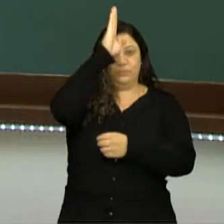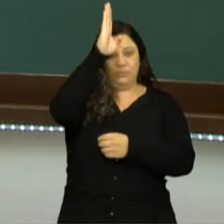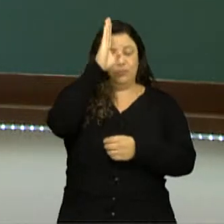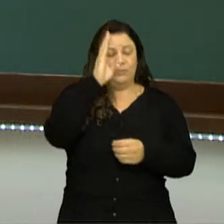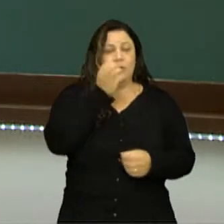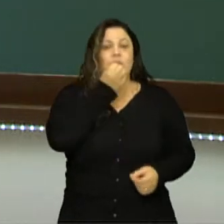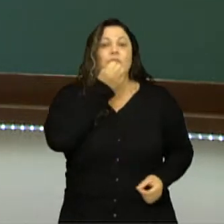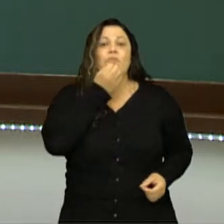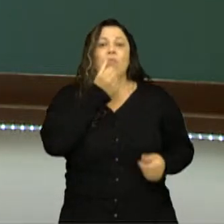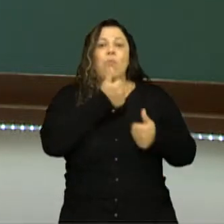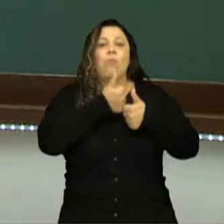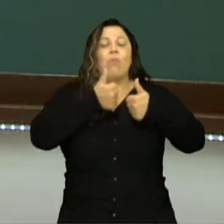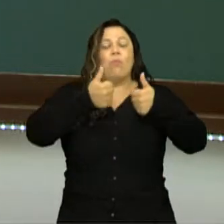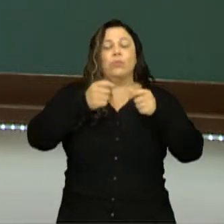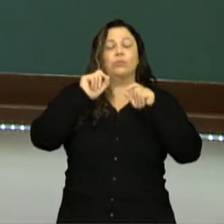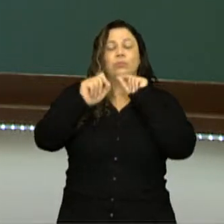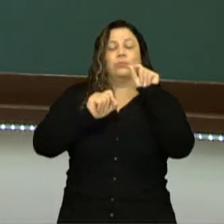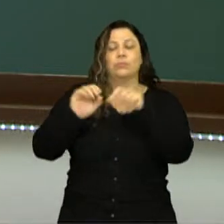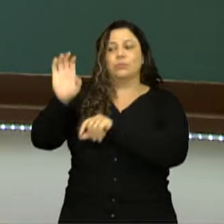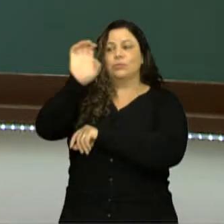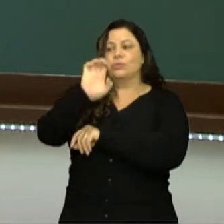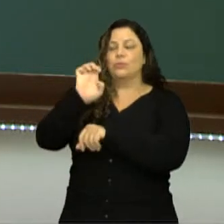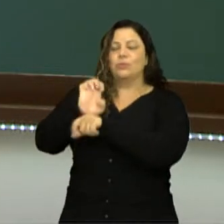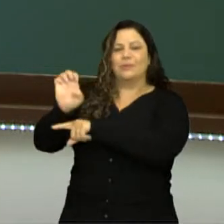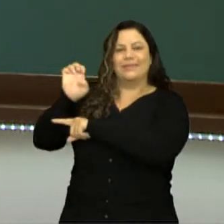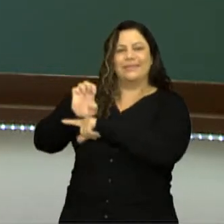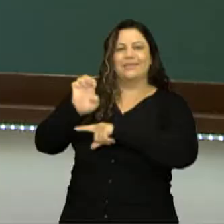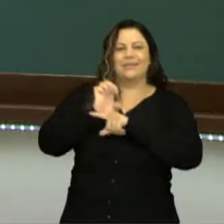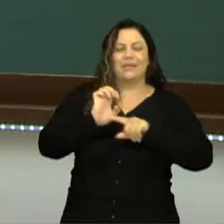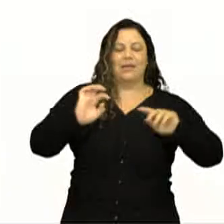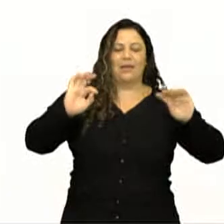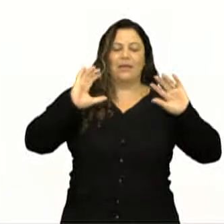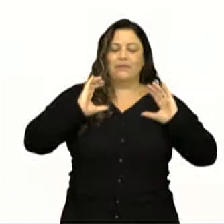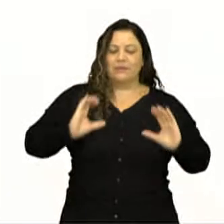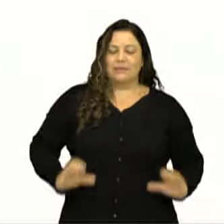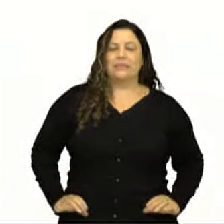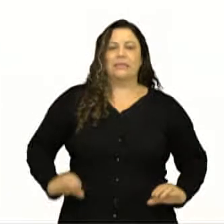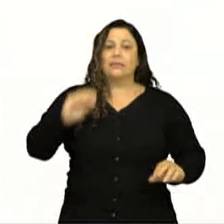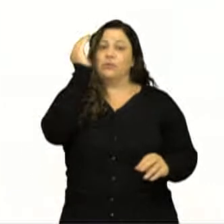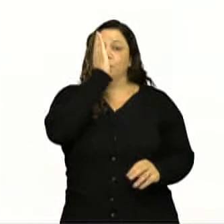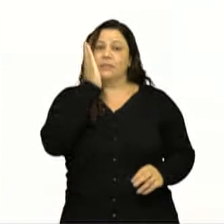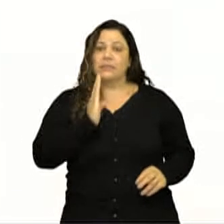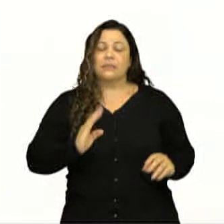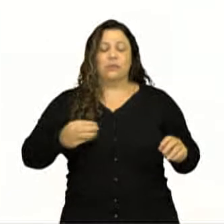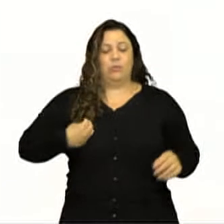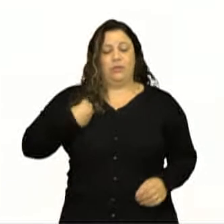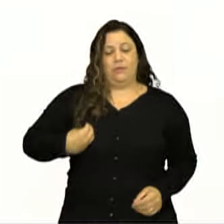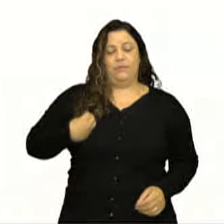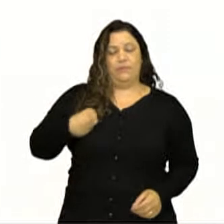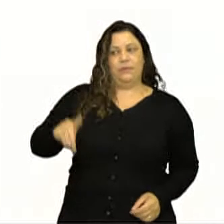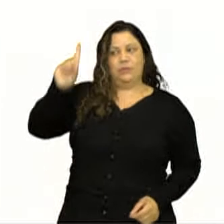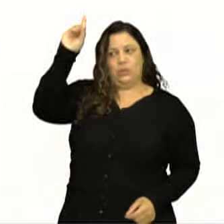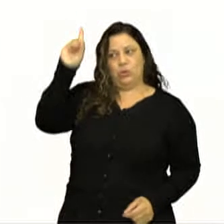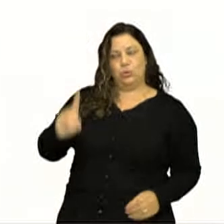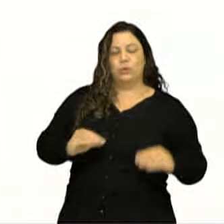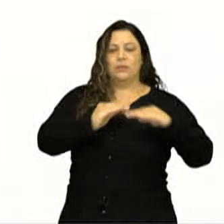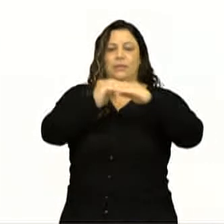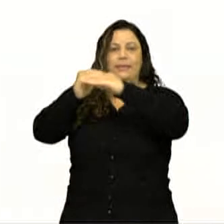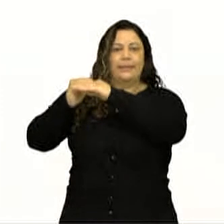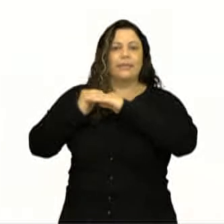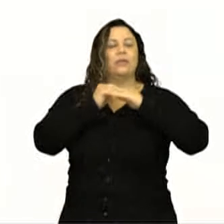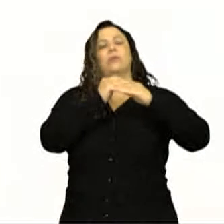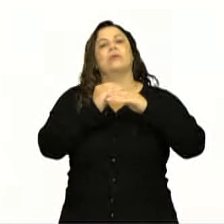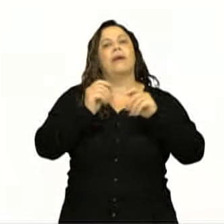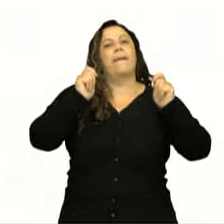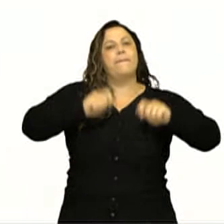bom funcionamento do Estado e para que os cidadãos brasileiros tenham uma vida mais digna, mais igualitária e